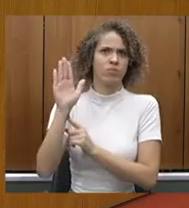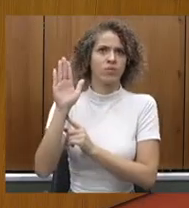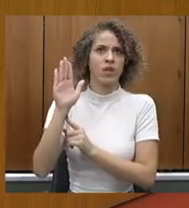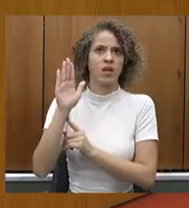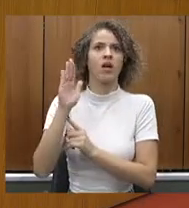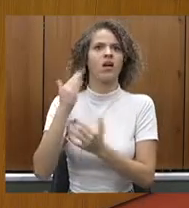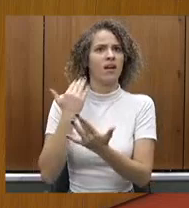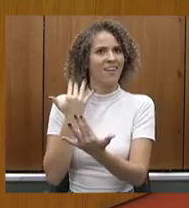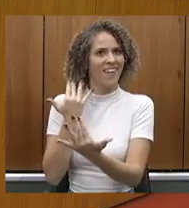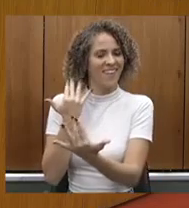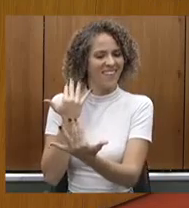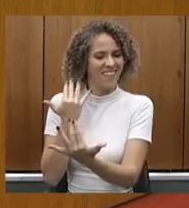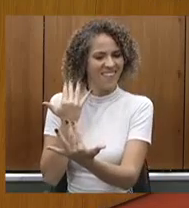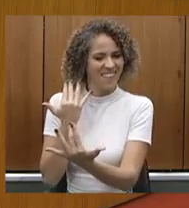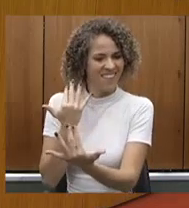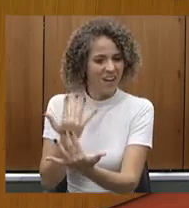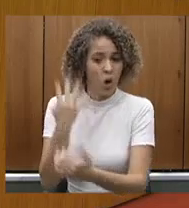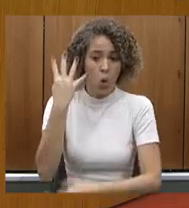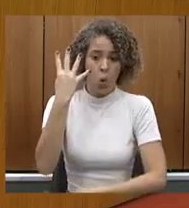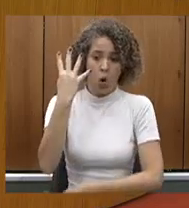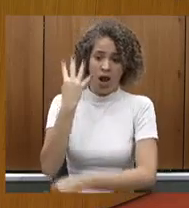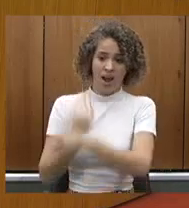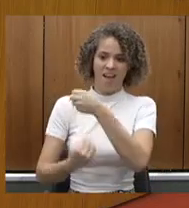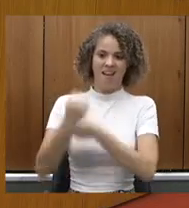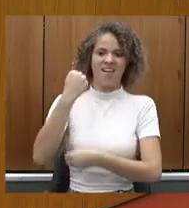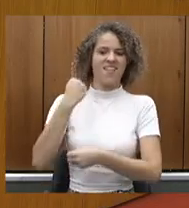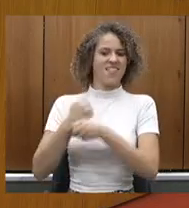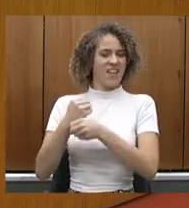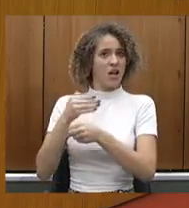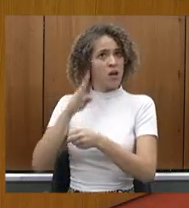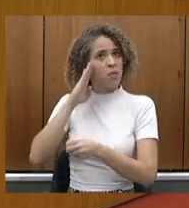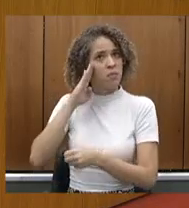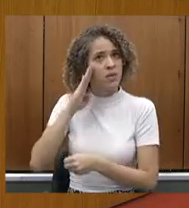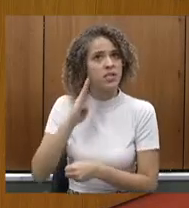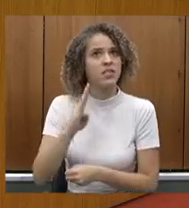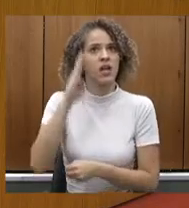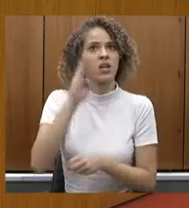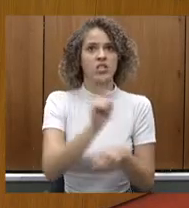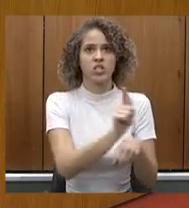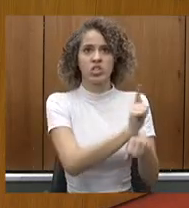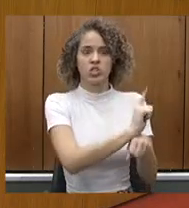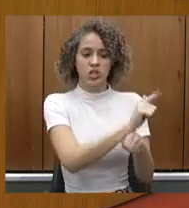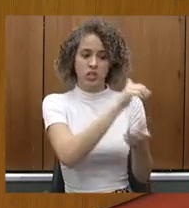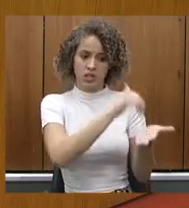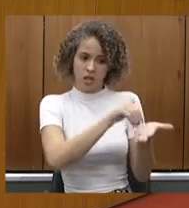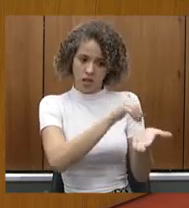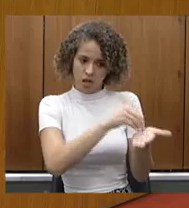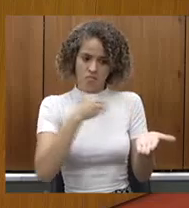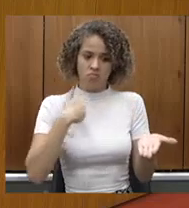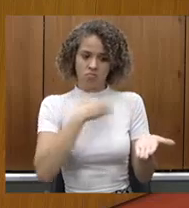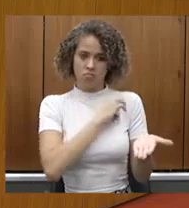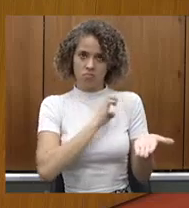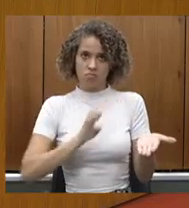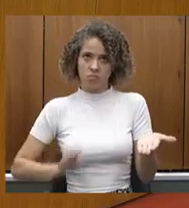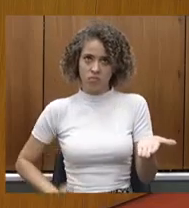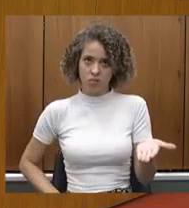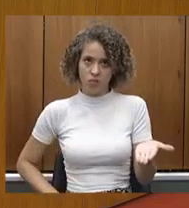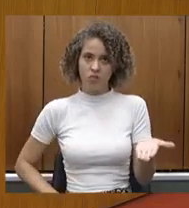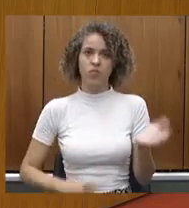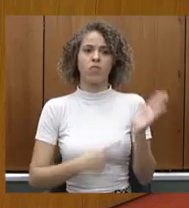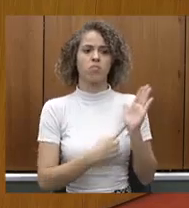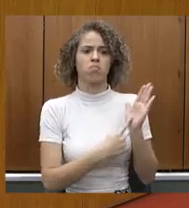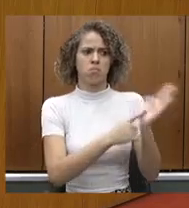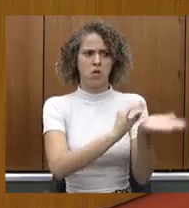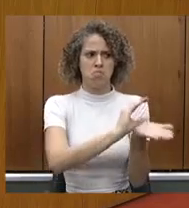anos. Agora, nesses últimos quatro anos, e principalmente depois da gestão do secretário Fábio, a viabilização dos recursos